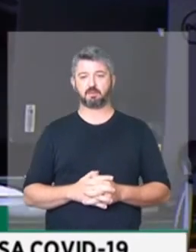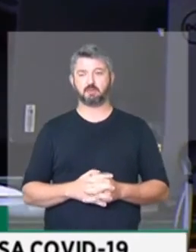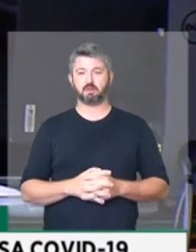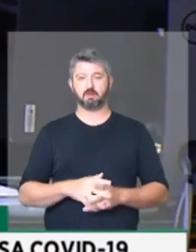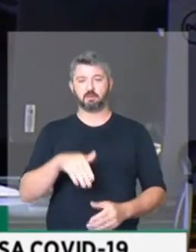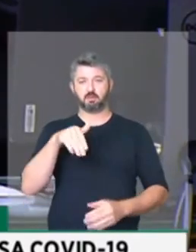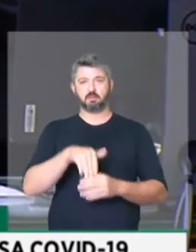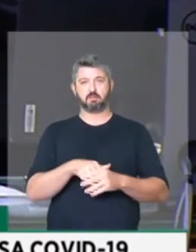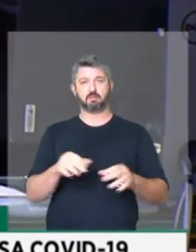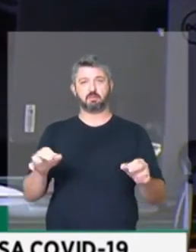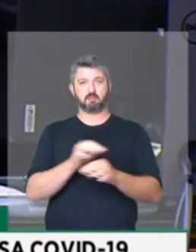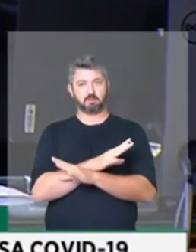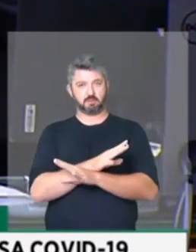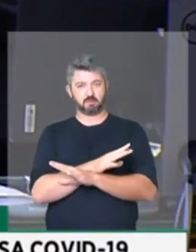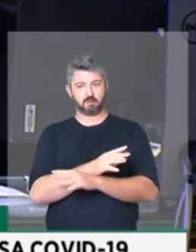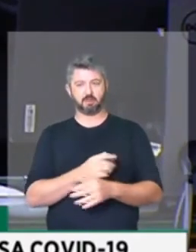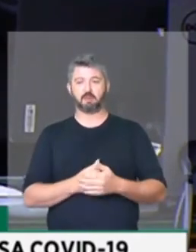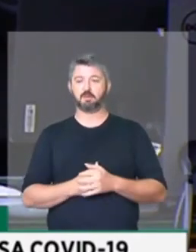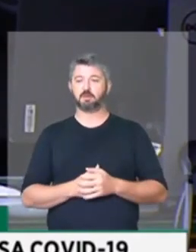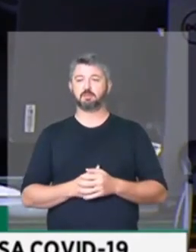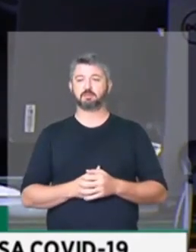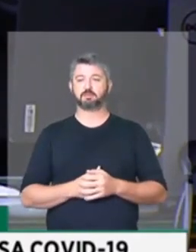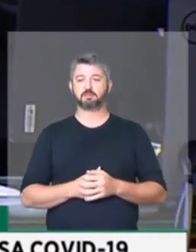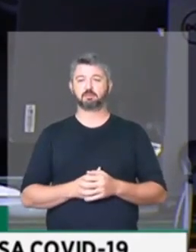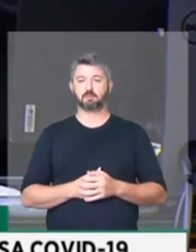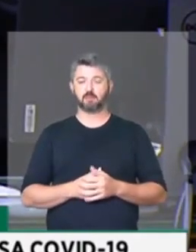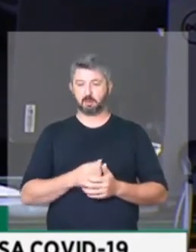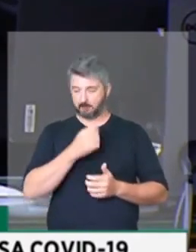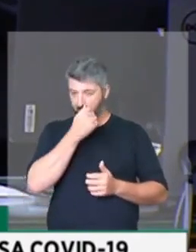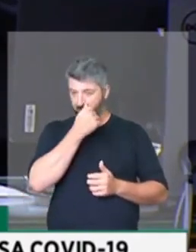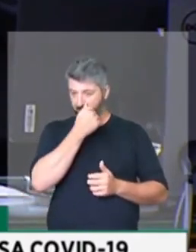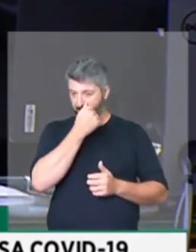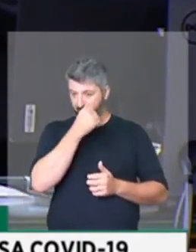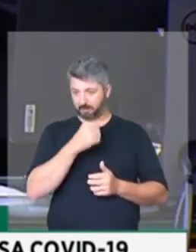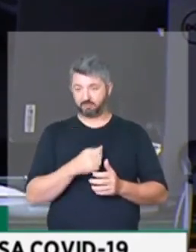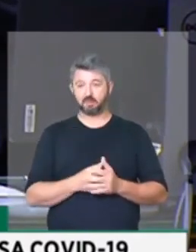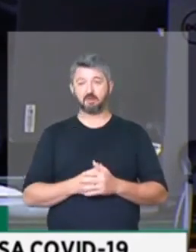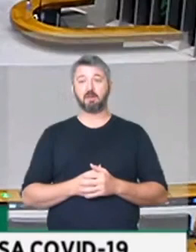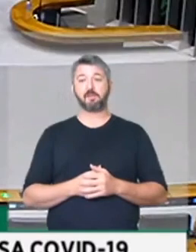a votação. Encerrada a votação nominal para o requerimento de urgência.